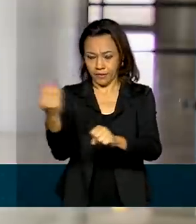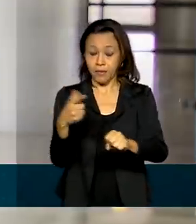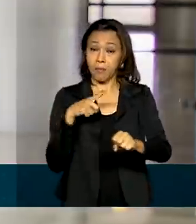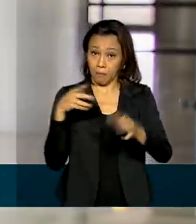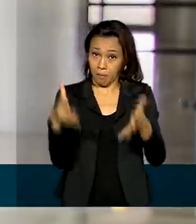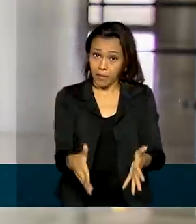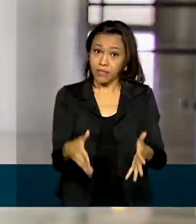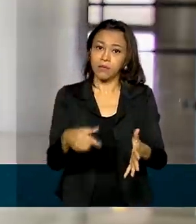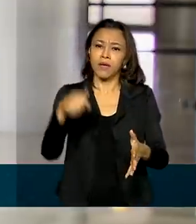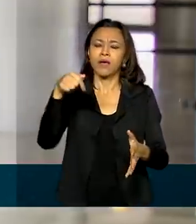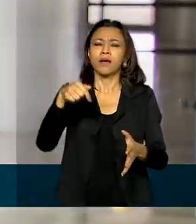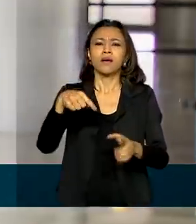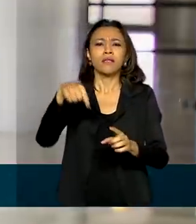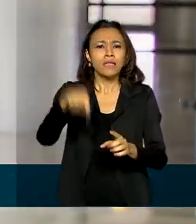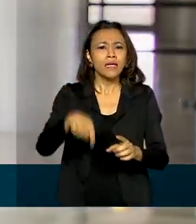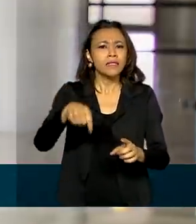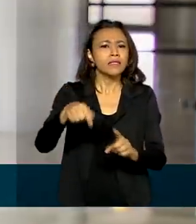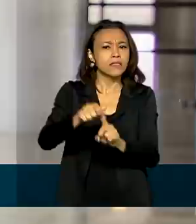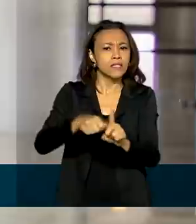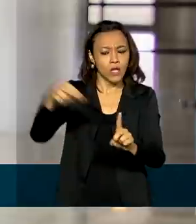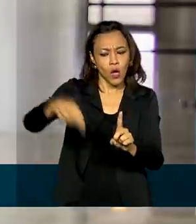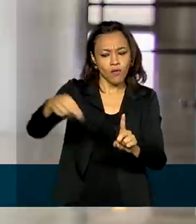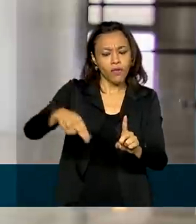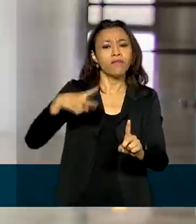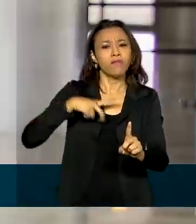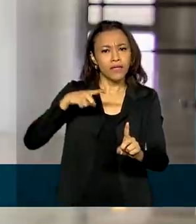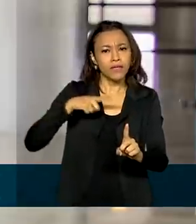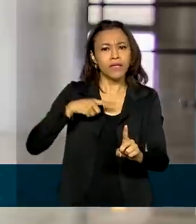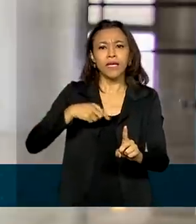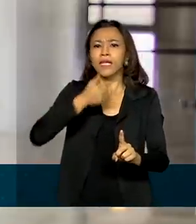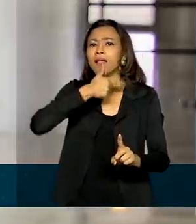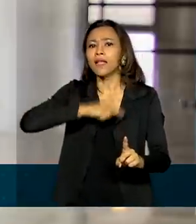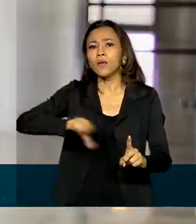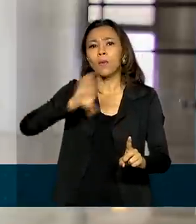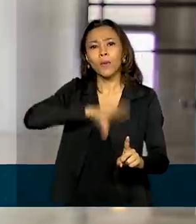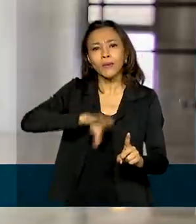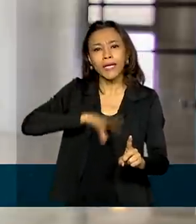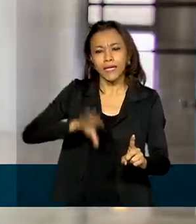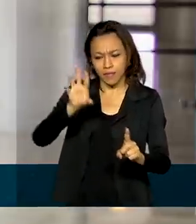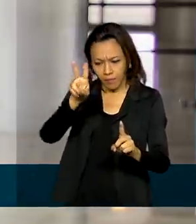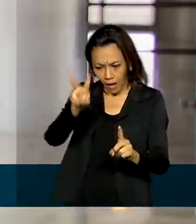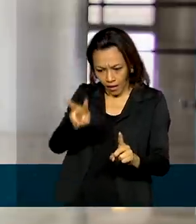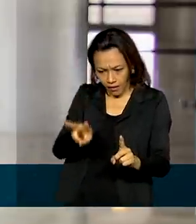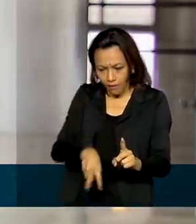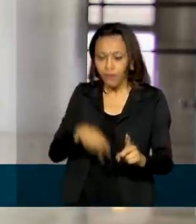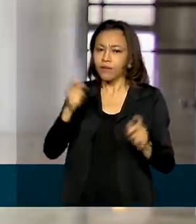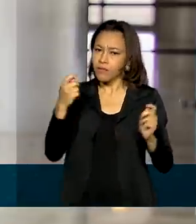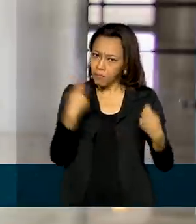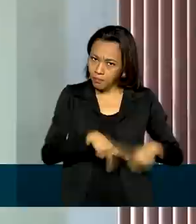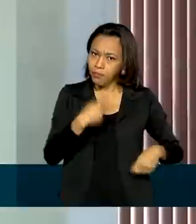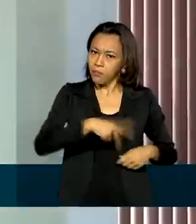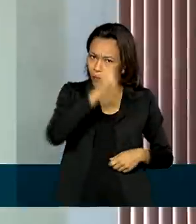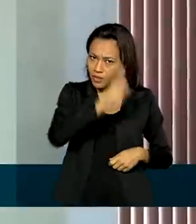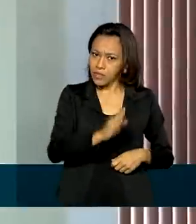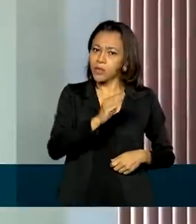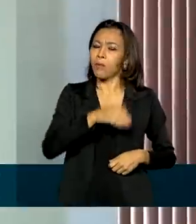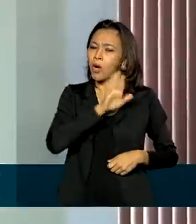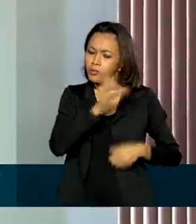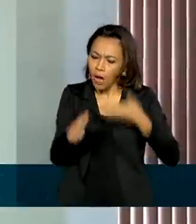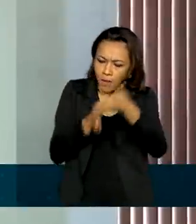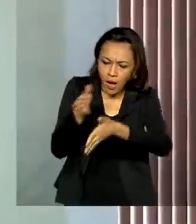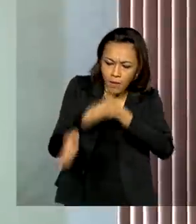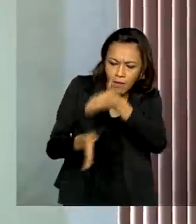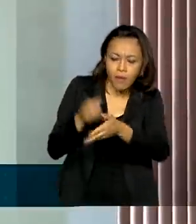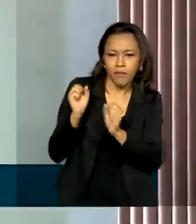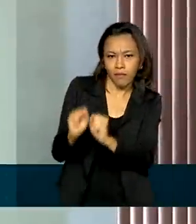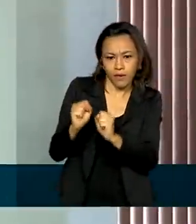a partir de novembro deste ano, ela terá uma versão em português e poderá ser acessada por consumidores brasileiros. Nós contamos